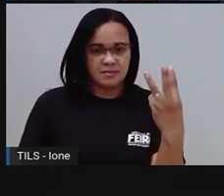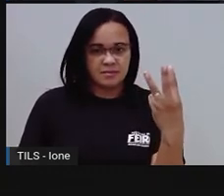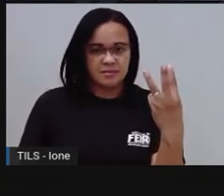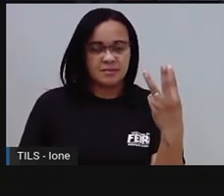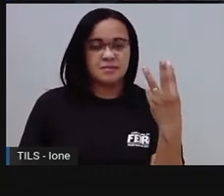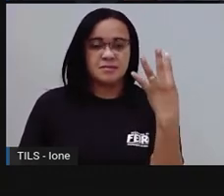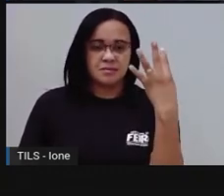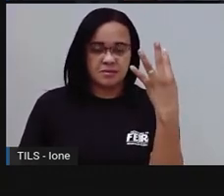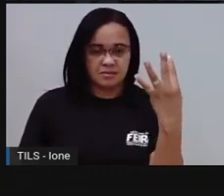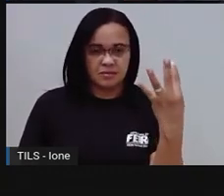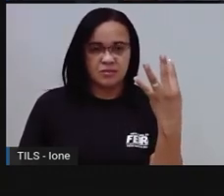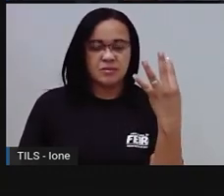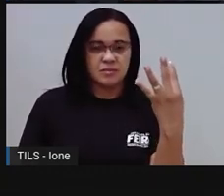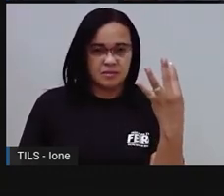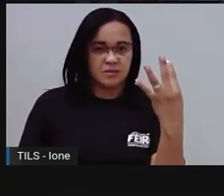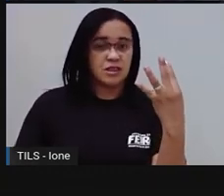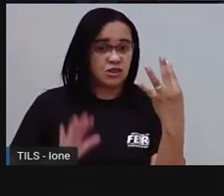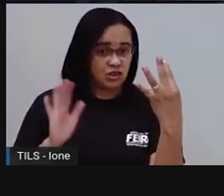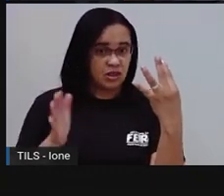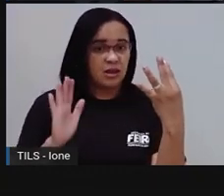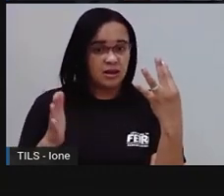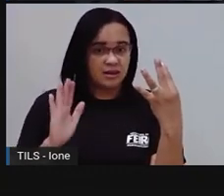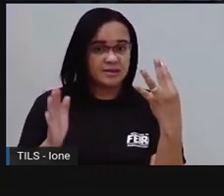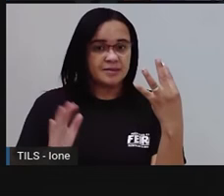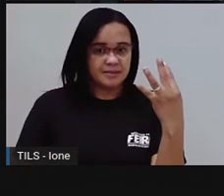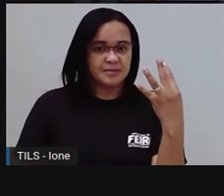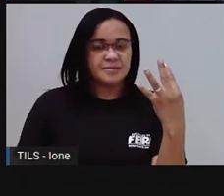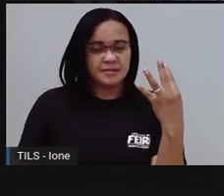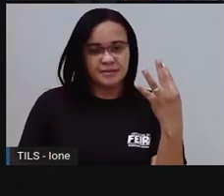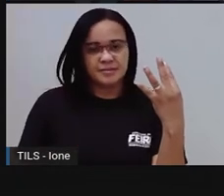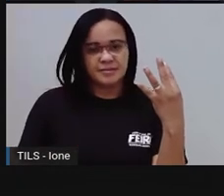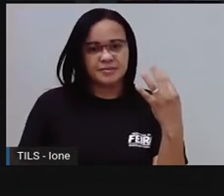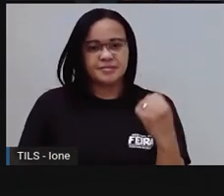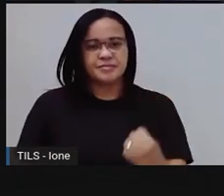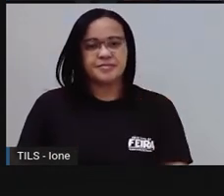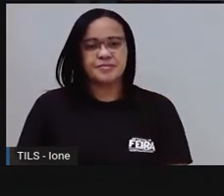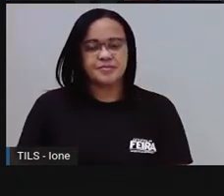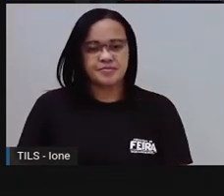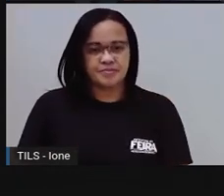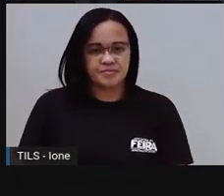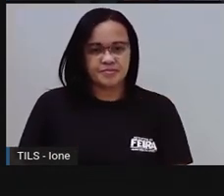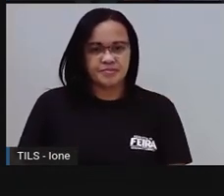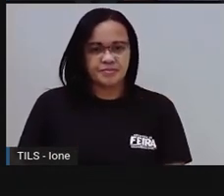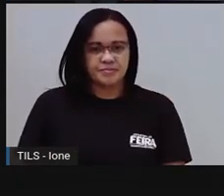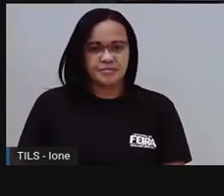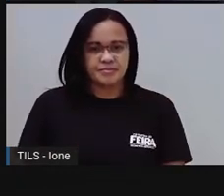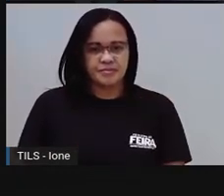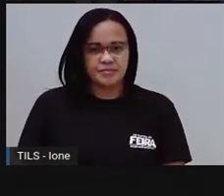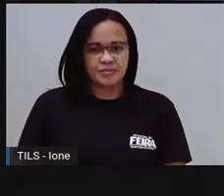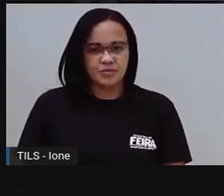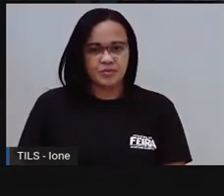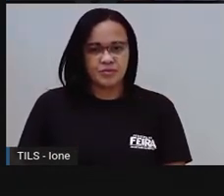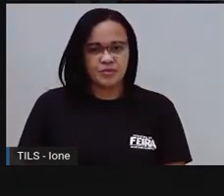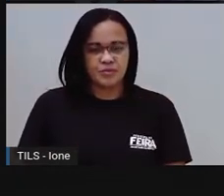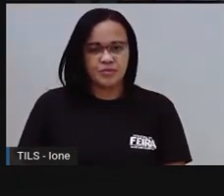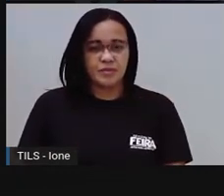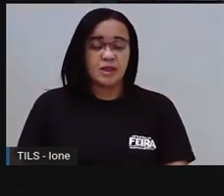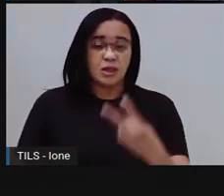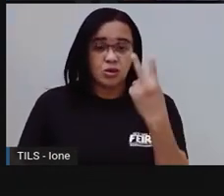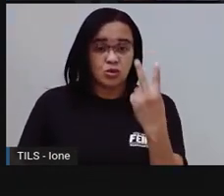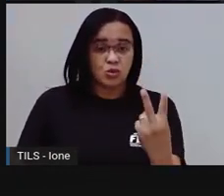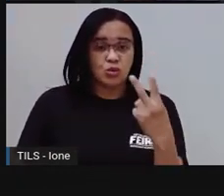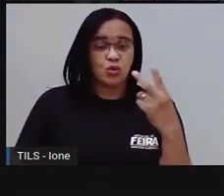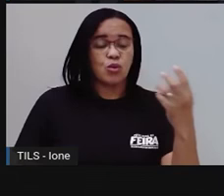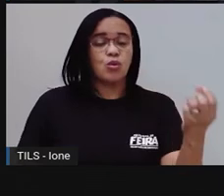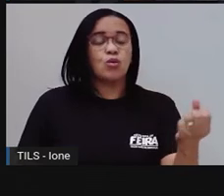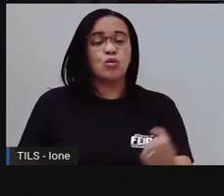Três, quatro. A prova vai fazer, inclusive, de cores diferentes. Então, vamos lá. Se fossem dois carros,